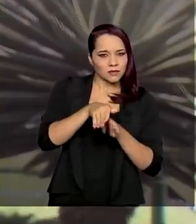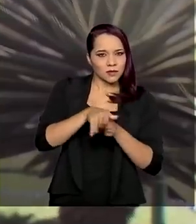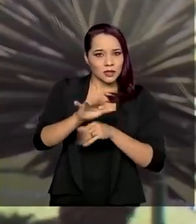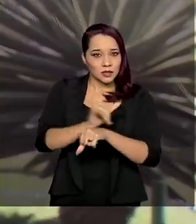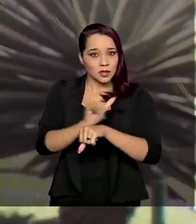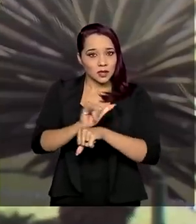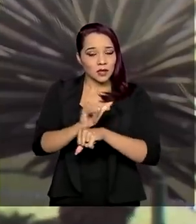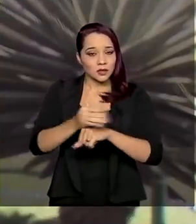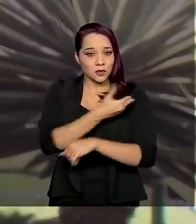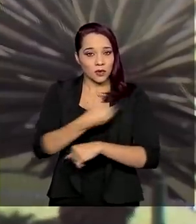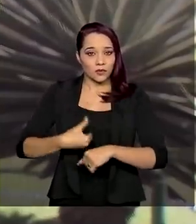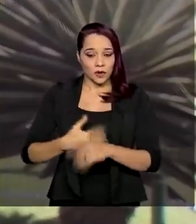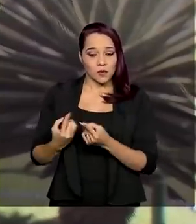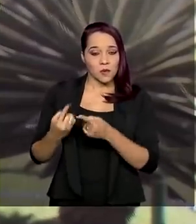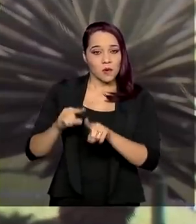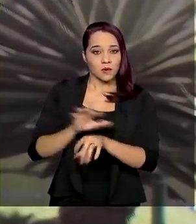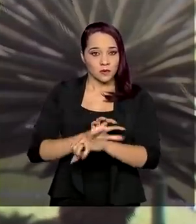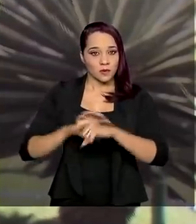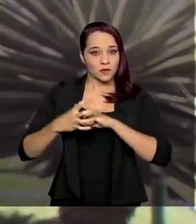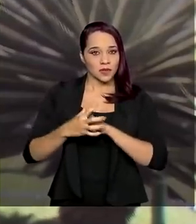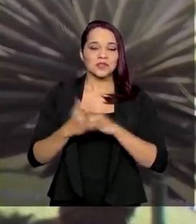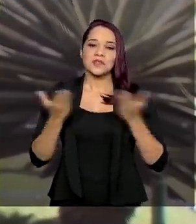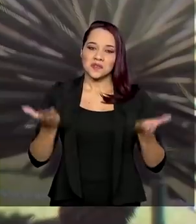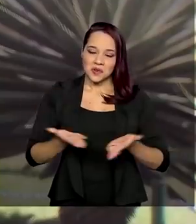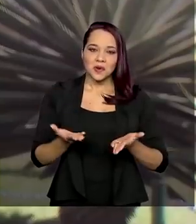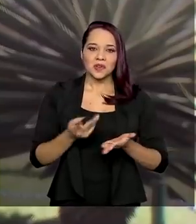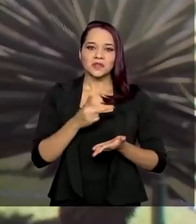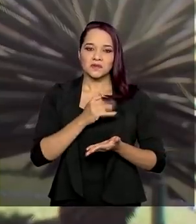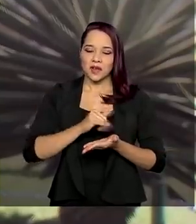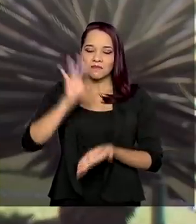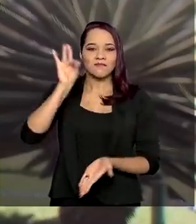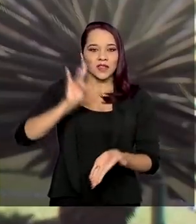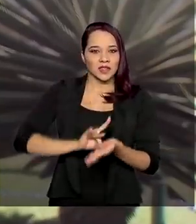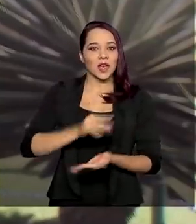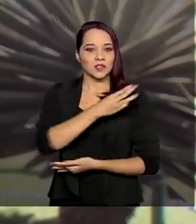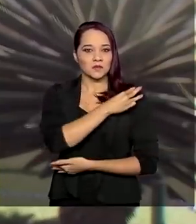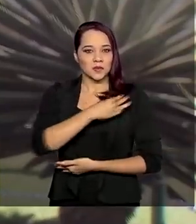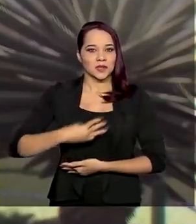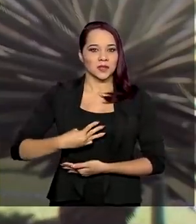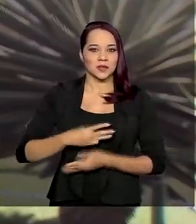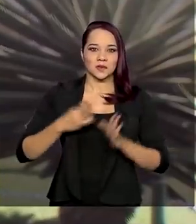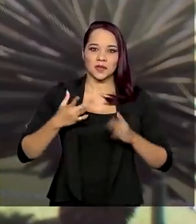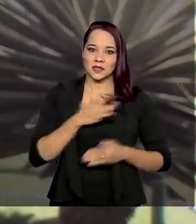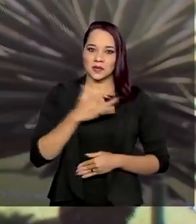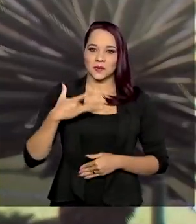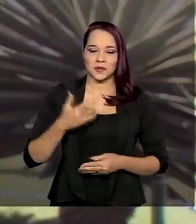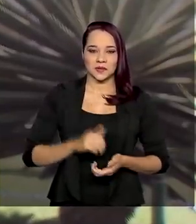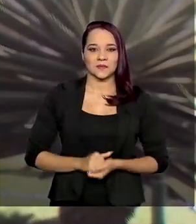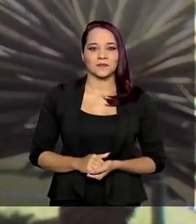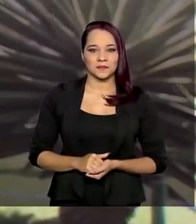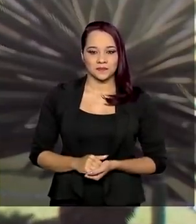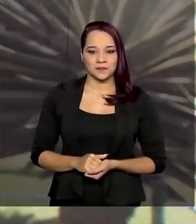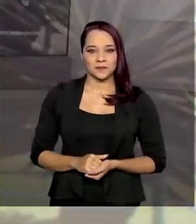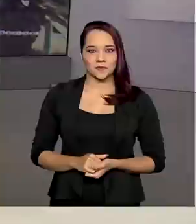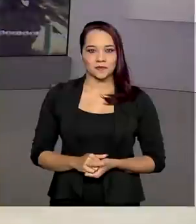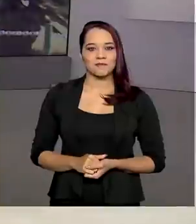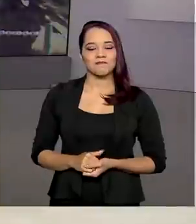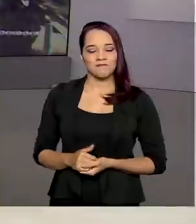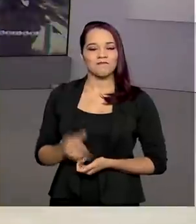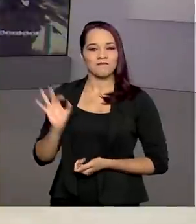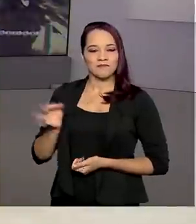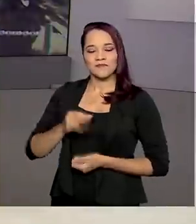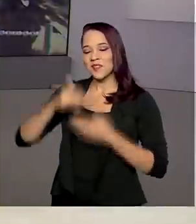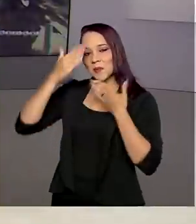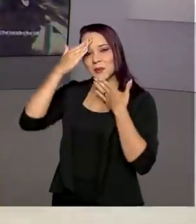do governo no combate ao novo coronavírus, e hoje então será reconhecido como ministro efetivo da saúde. Com você, Renata. Perfeito,